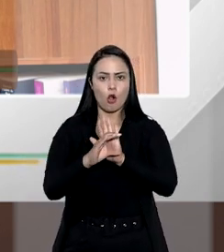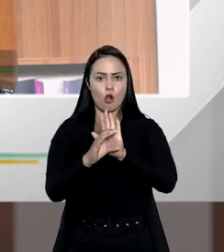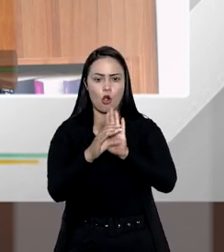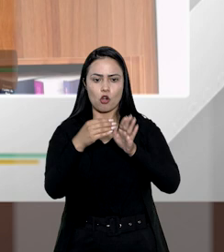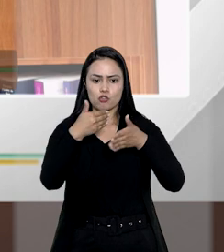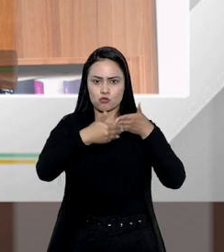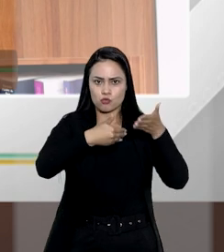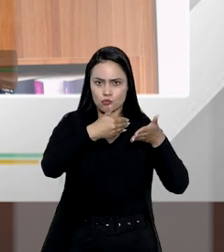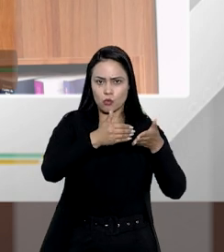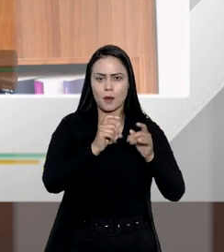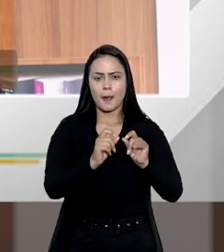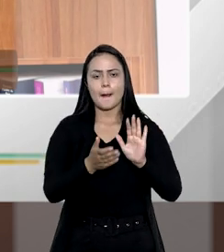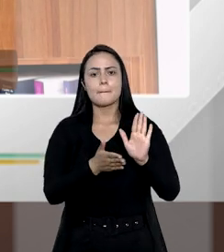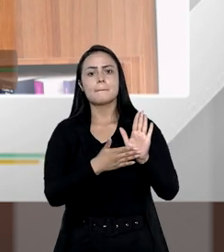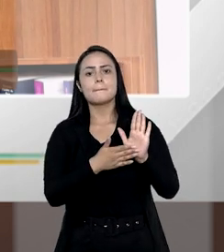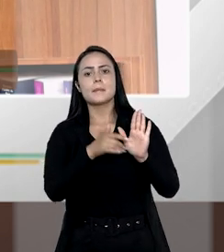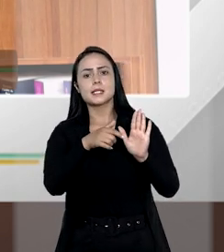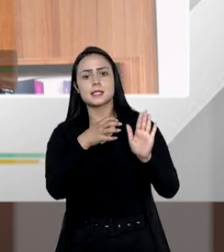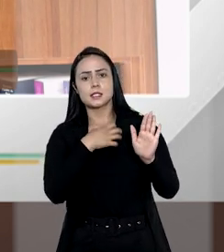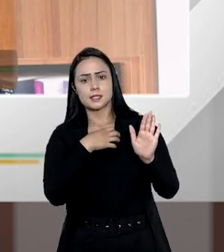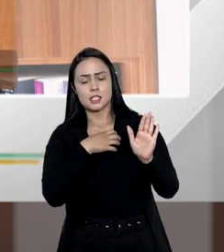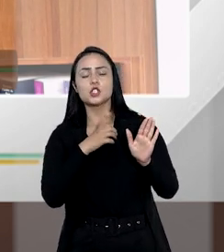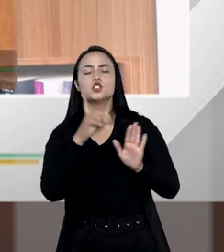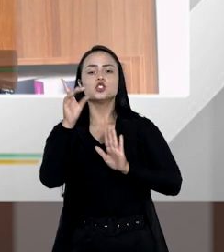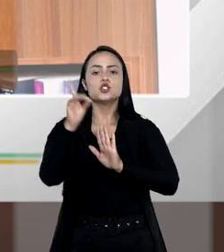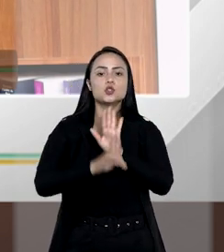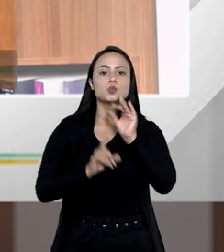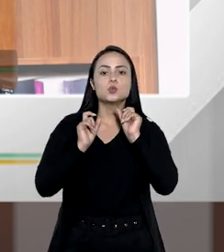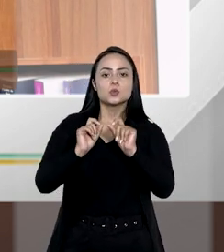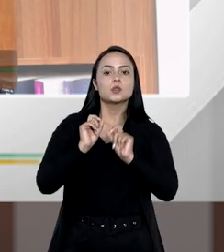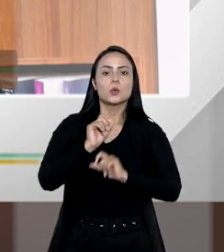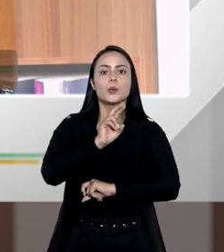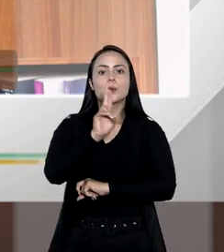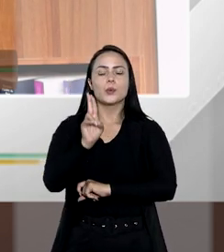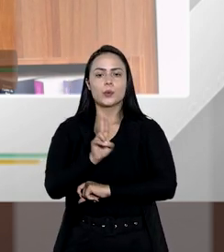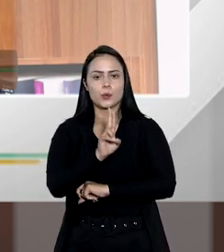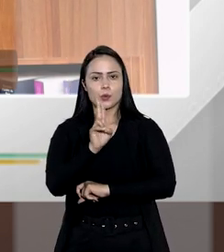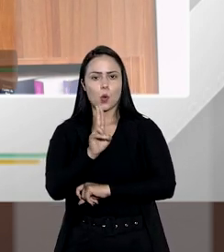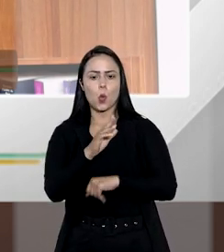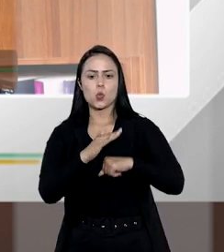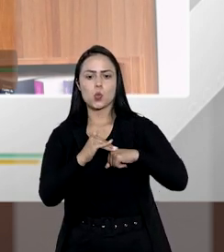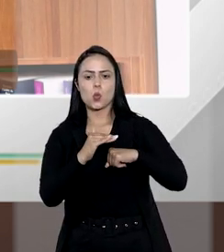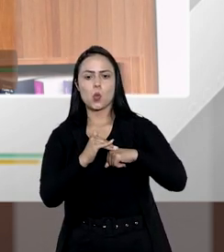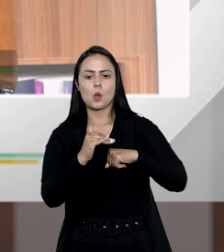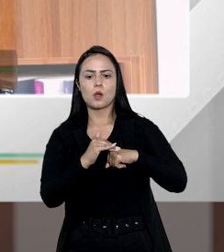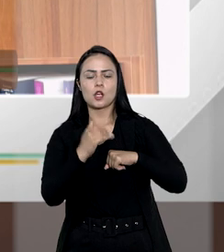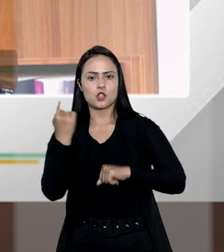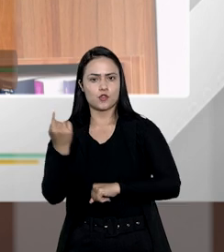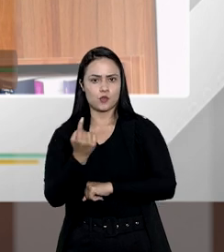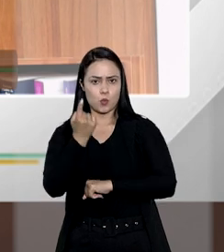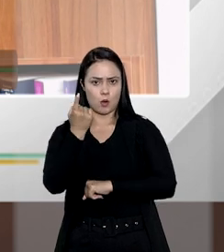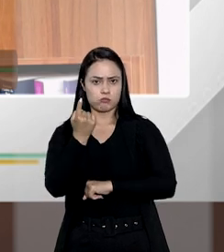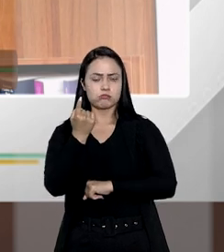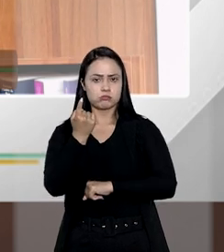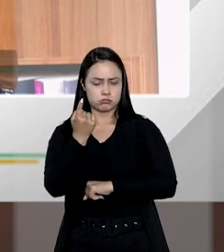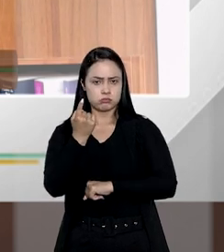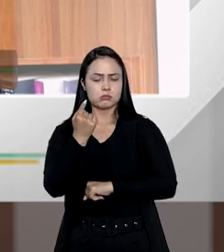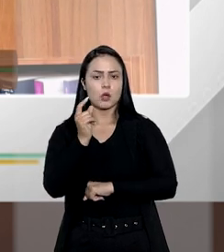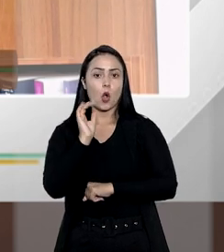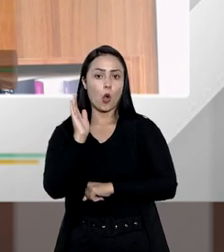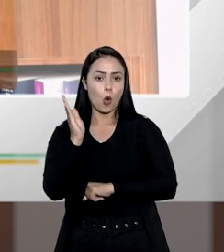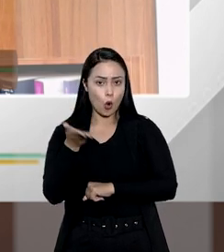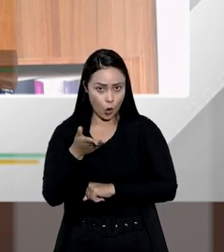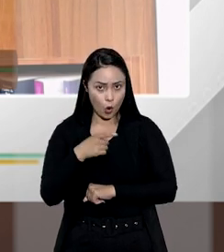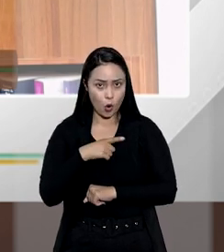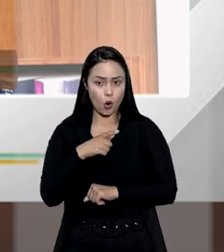Código Revogado, o parceiro afetivo, ele tinha direito justamente ao usufruto, o chamado usufruto visual, e hoje ele